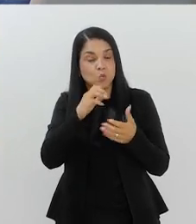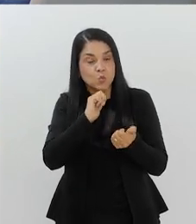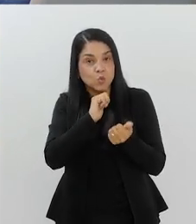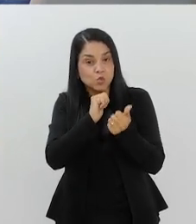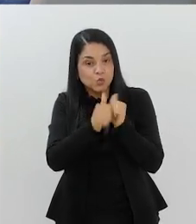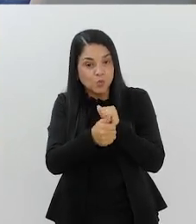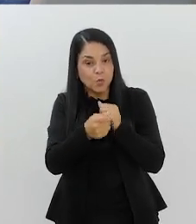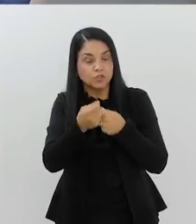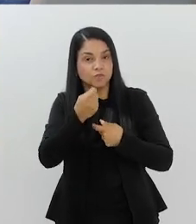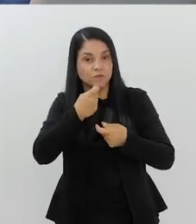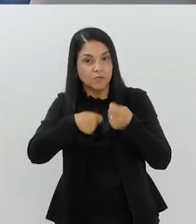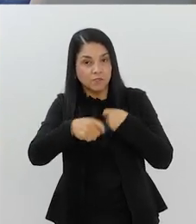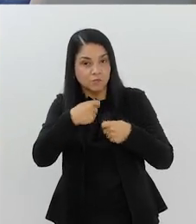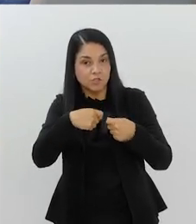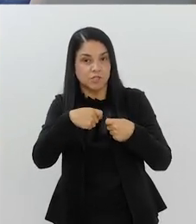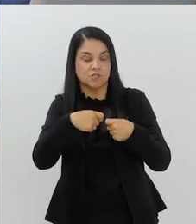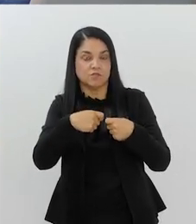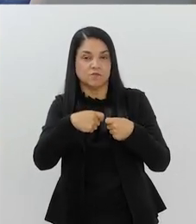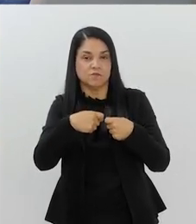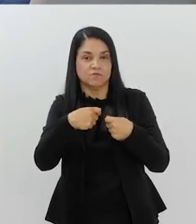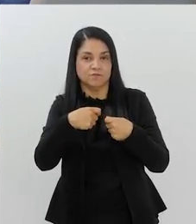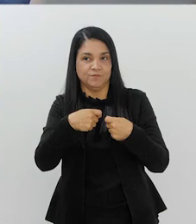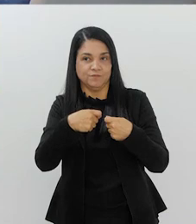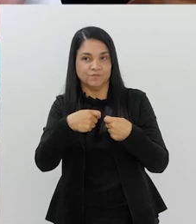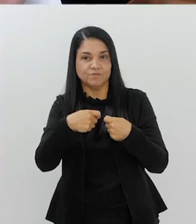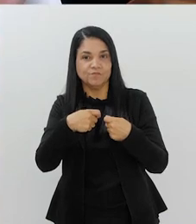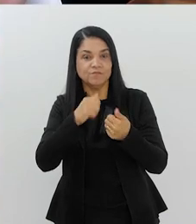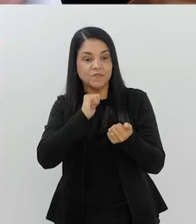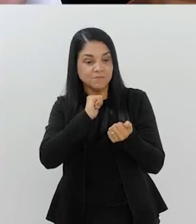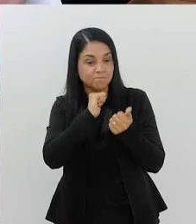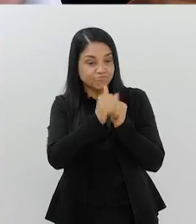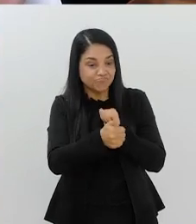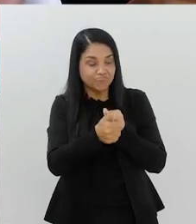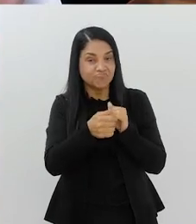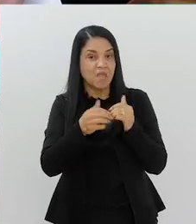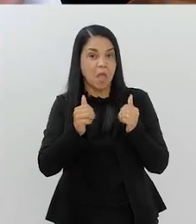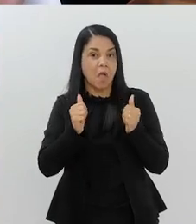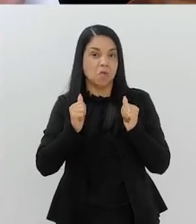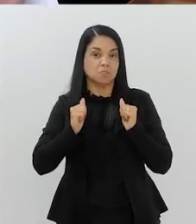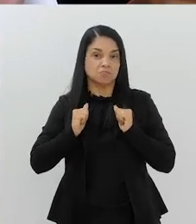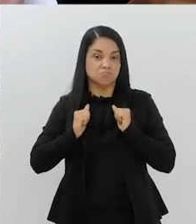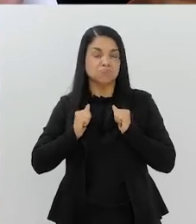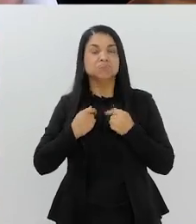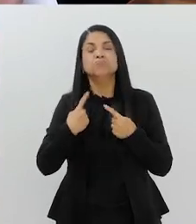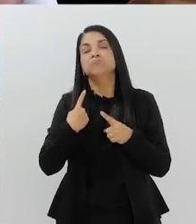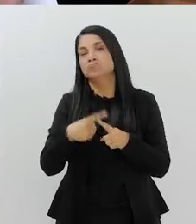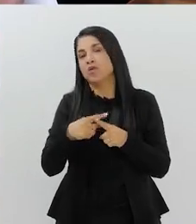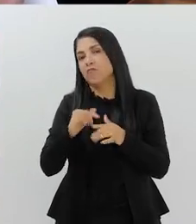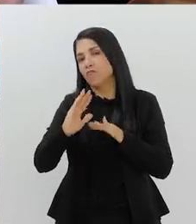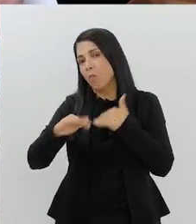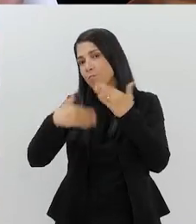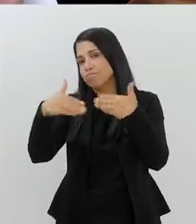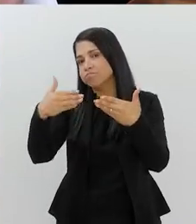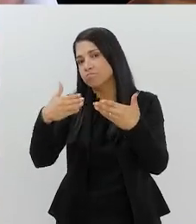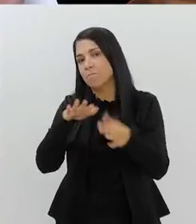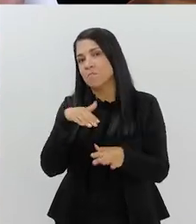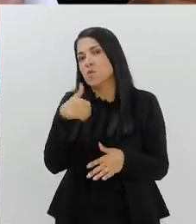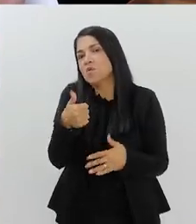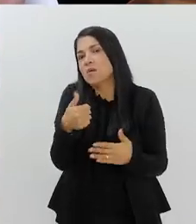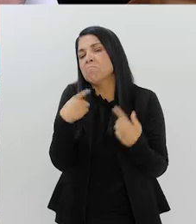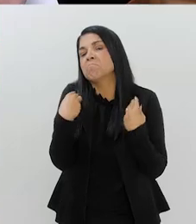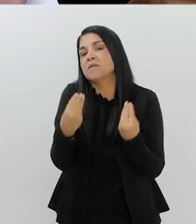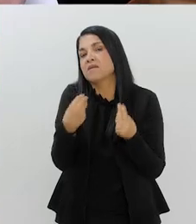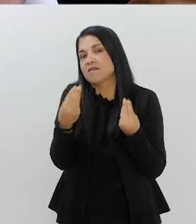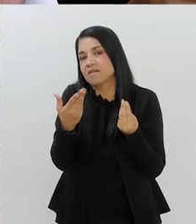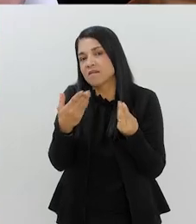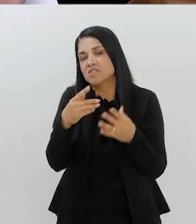esportivo, administrativo e atleta. Se eu estou ali no comodismo, ah, para que eu vou evoluir? Para que eu vou melhorar se